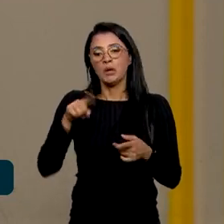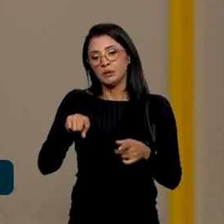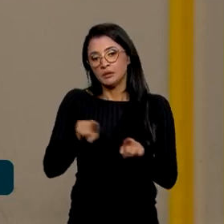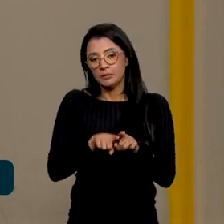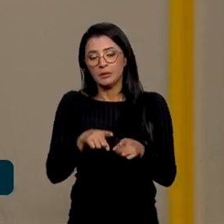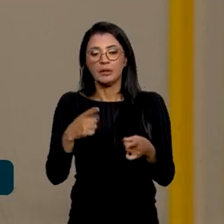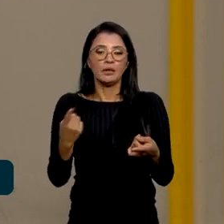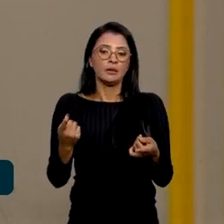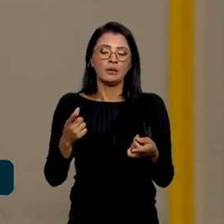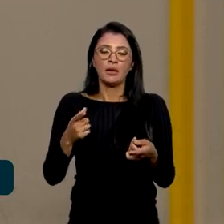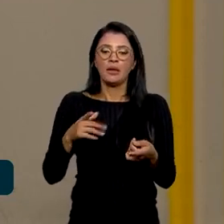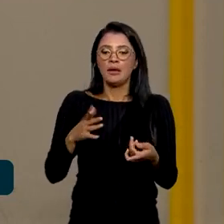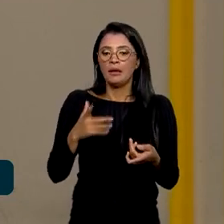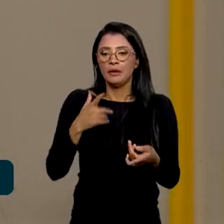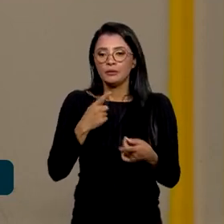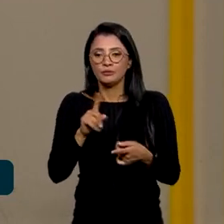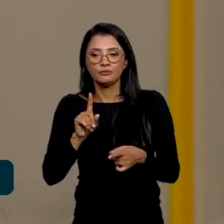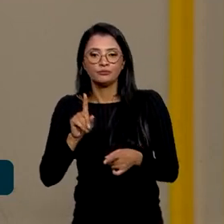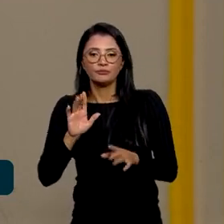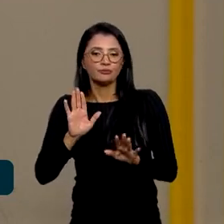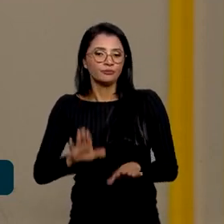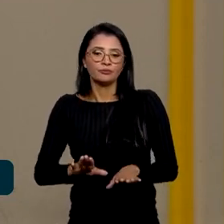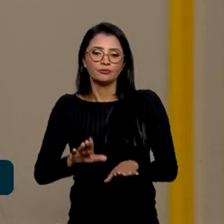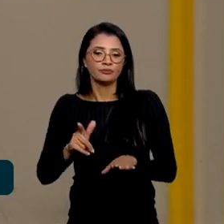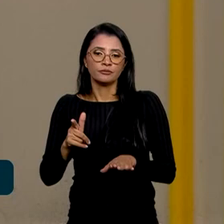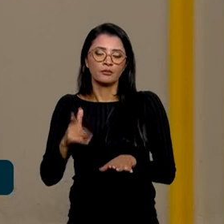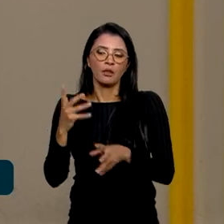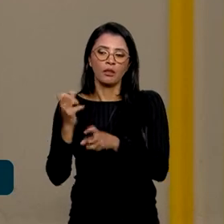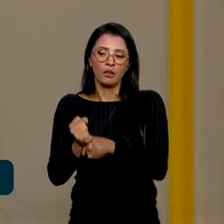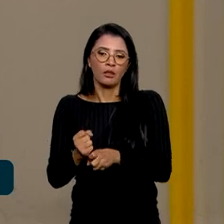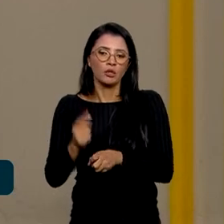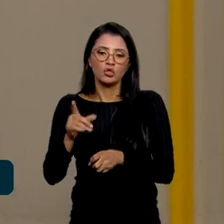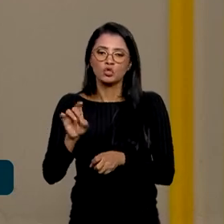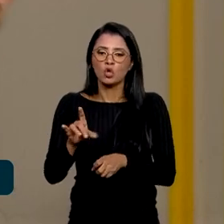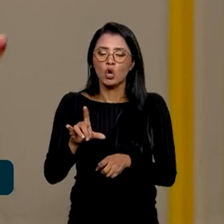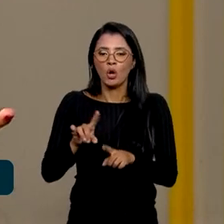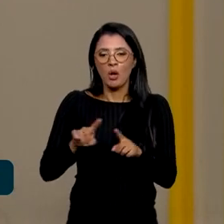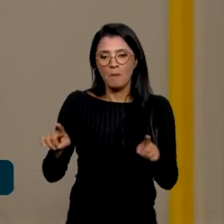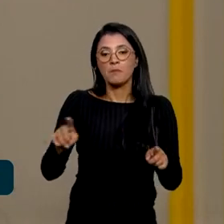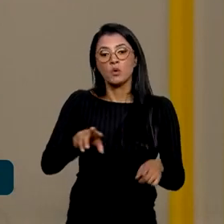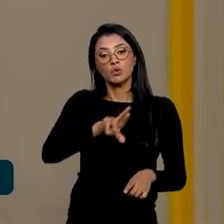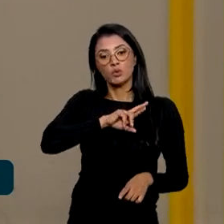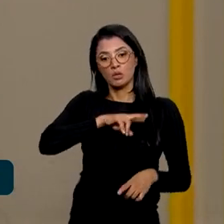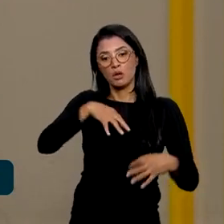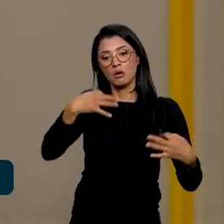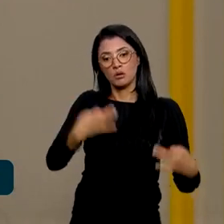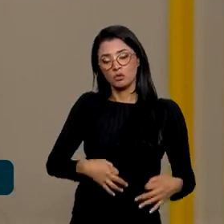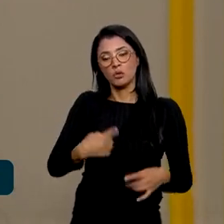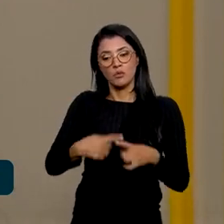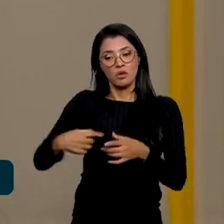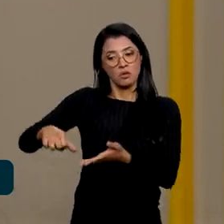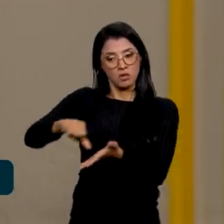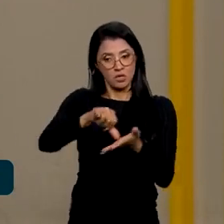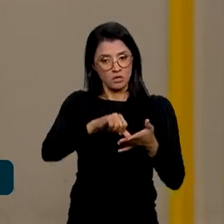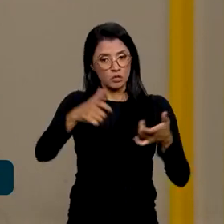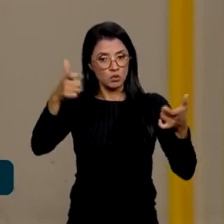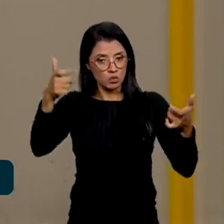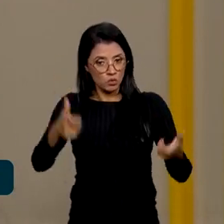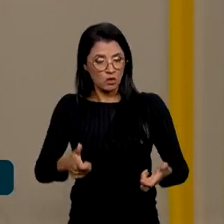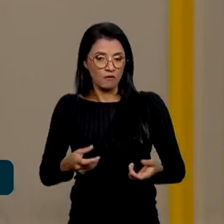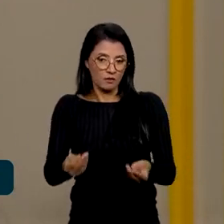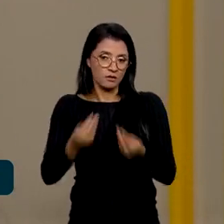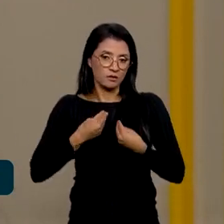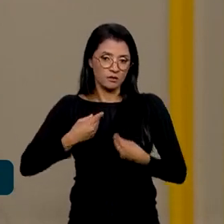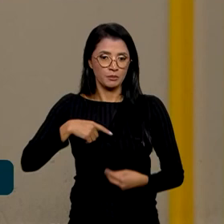né? De ver o mérito, de não ficar ali na contabilidade miúda, mas sim no resultado que esses pontos, né? Que esses pontões vão